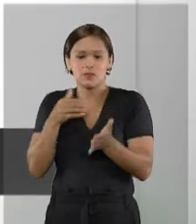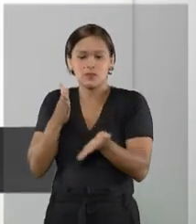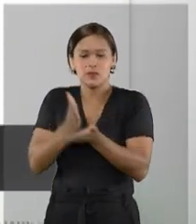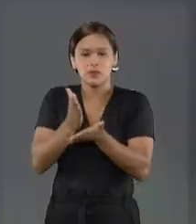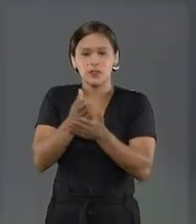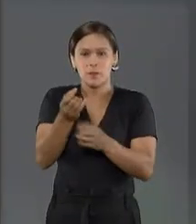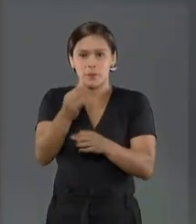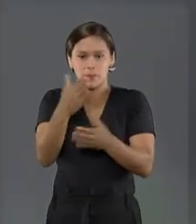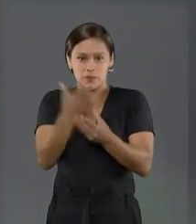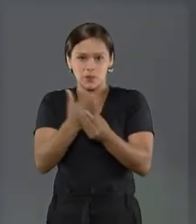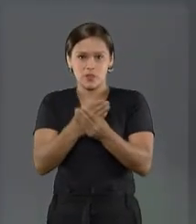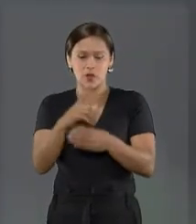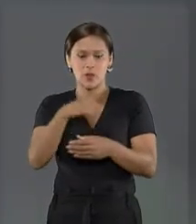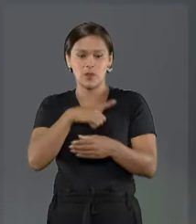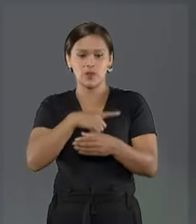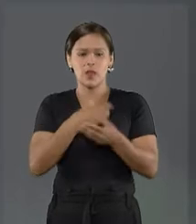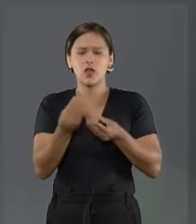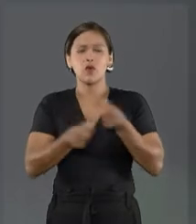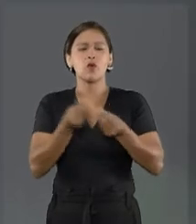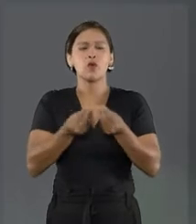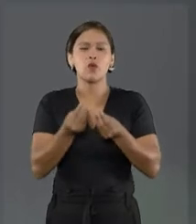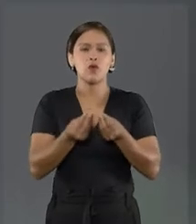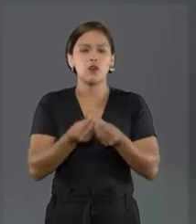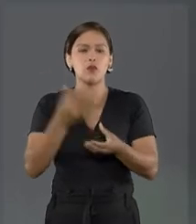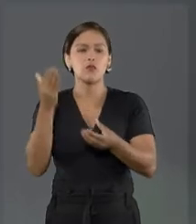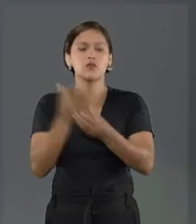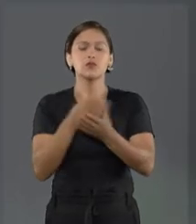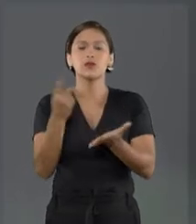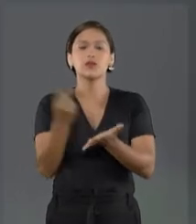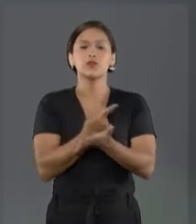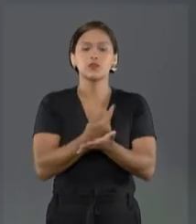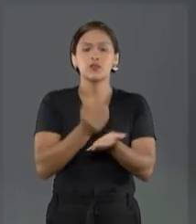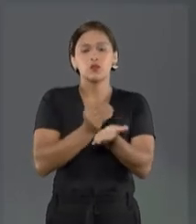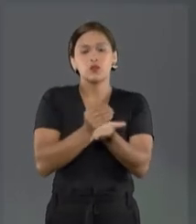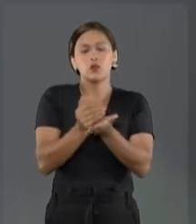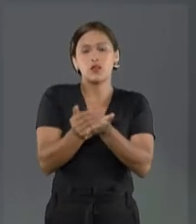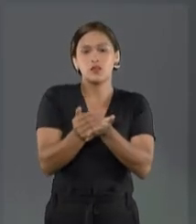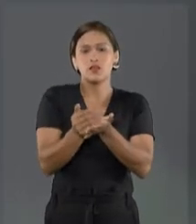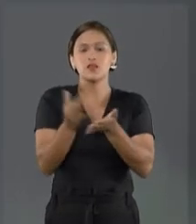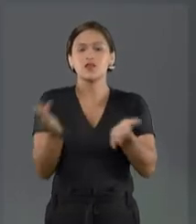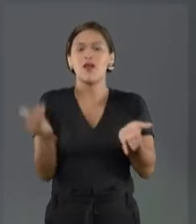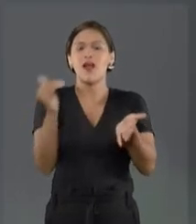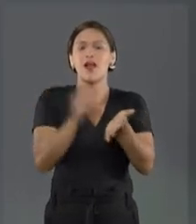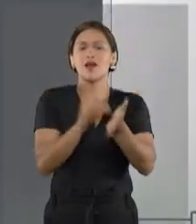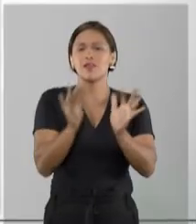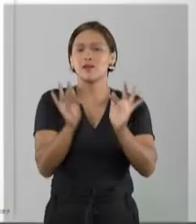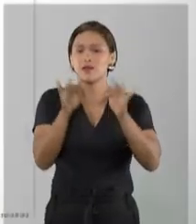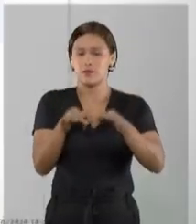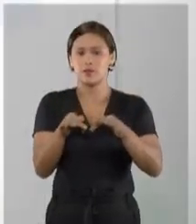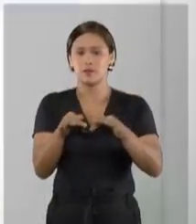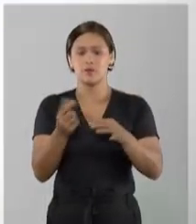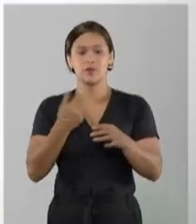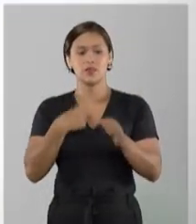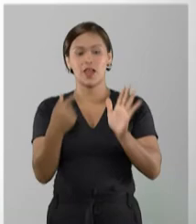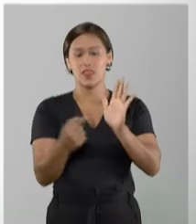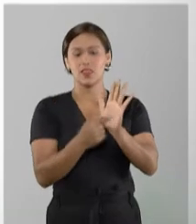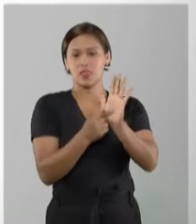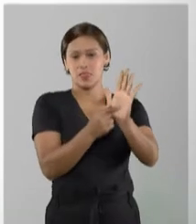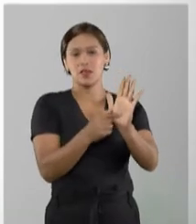processual. Esse documento contém o resumo do trâmite do processo no STJ, do início até a última fase.